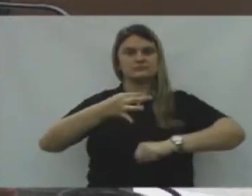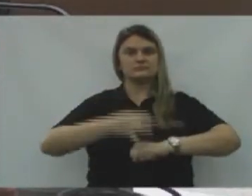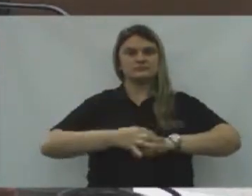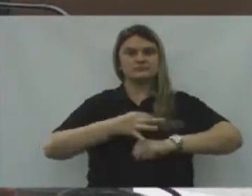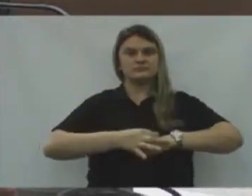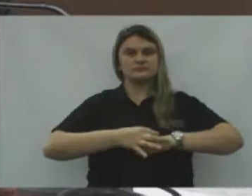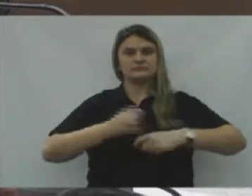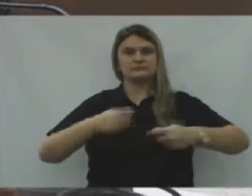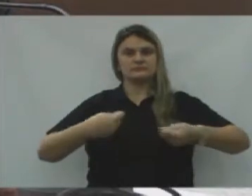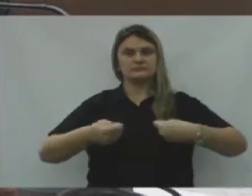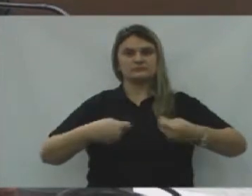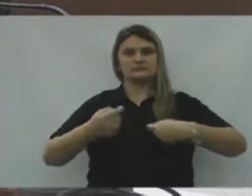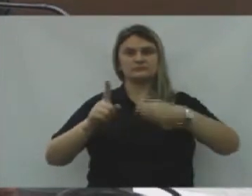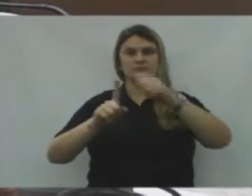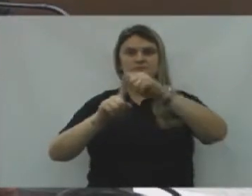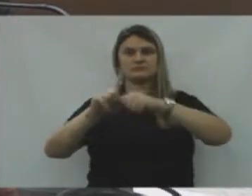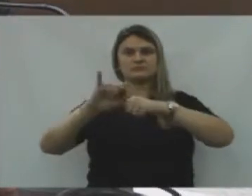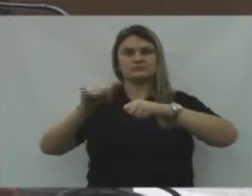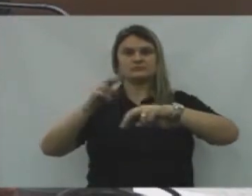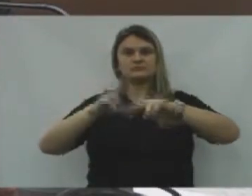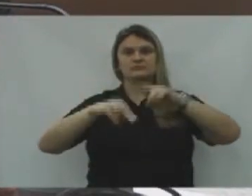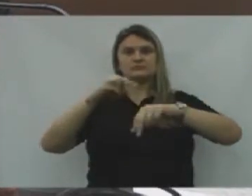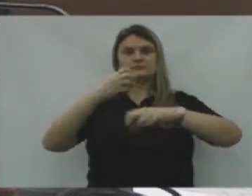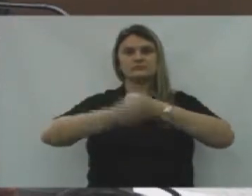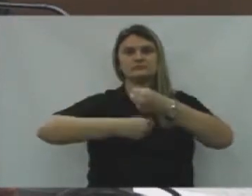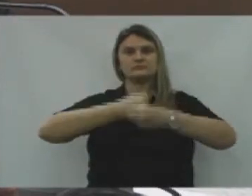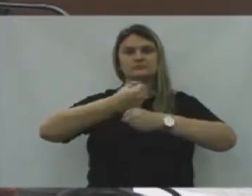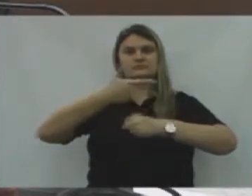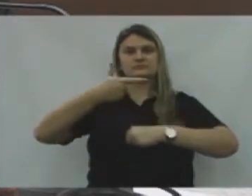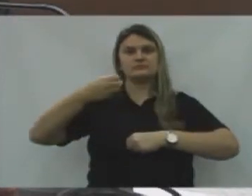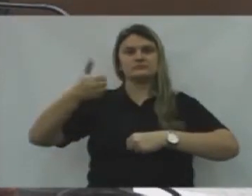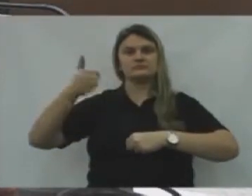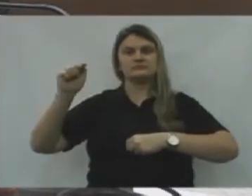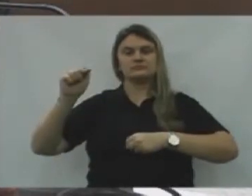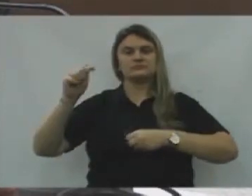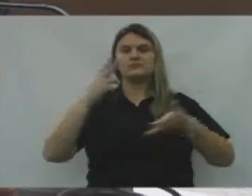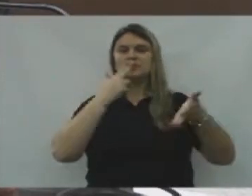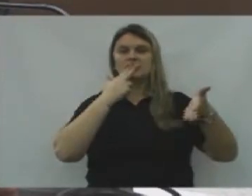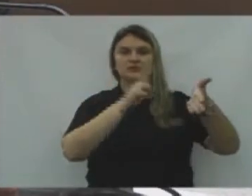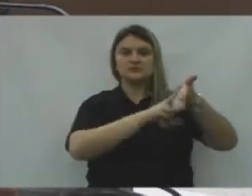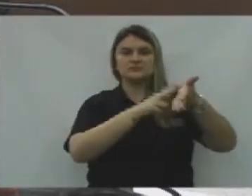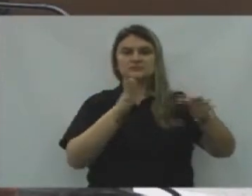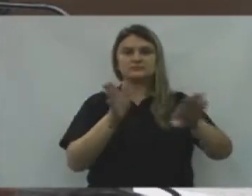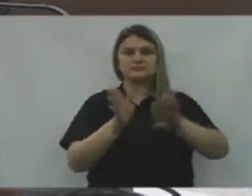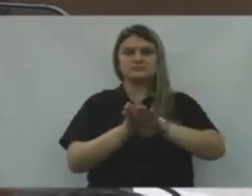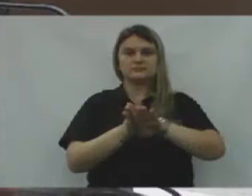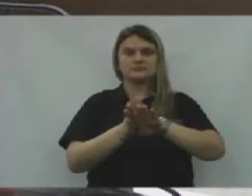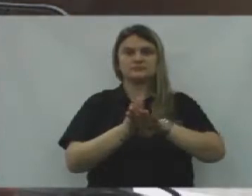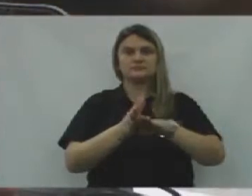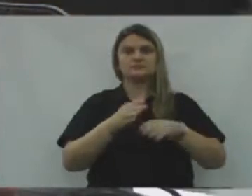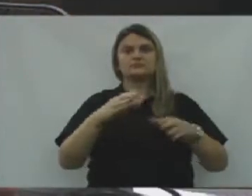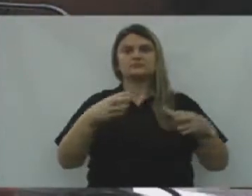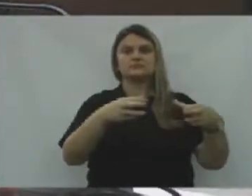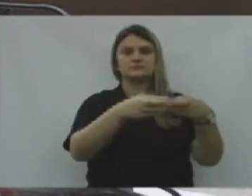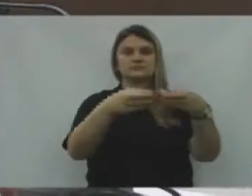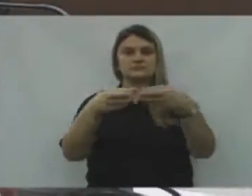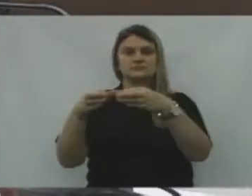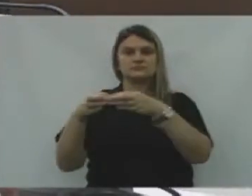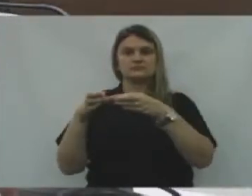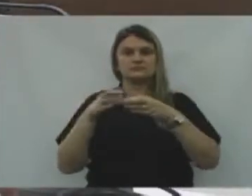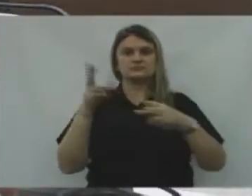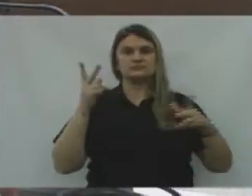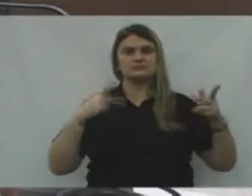referente ao mês de junho de 2017. Correspondências recebidas das lideranças